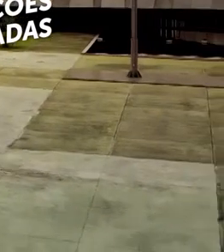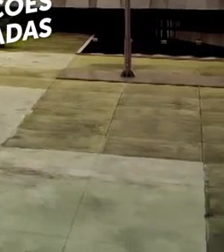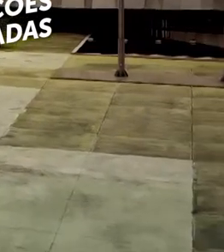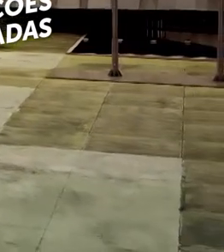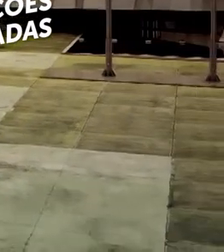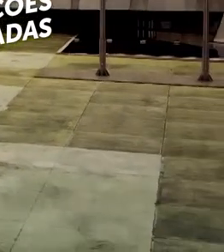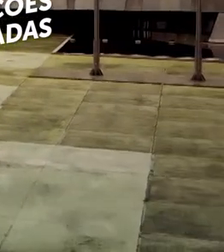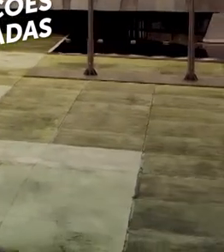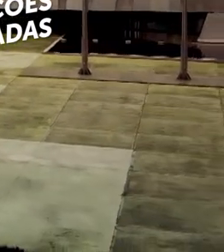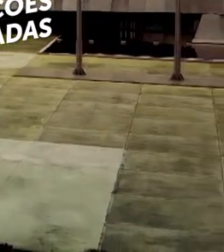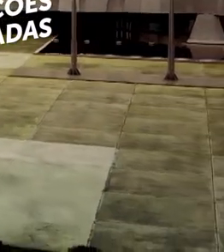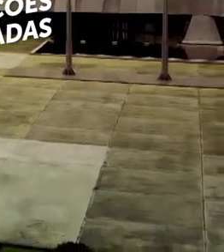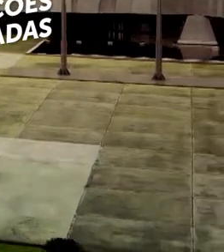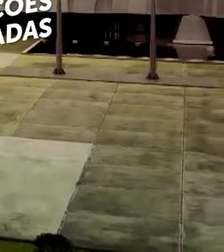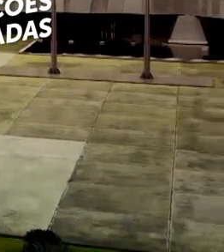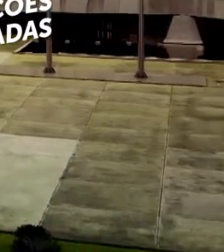Legenda Adriana